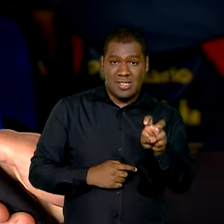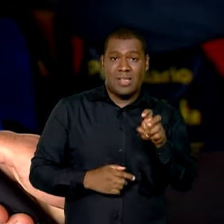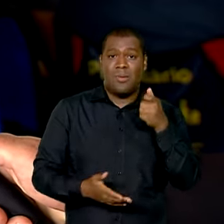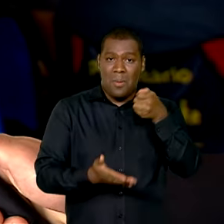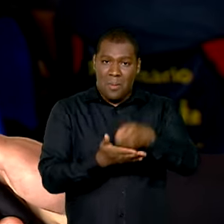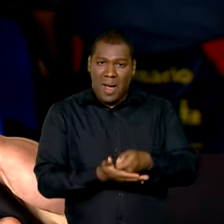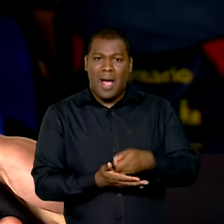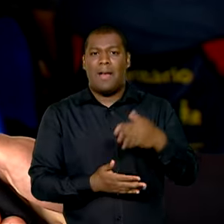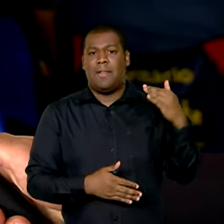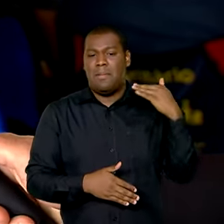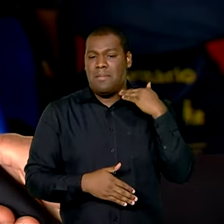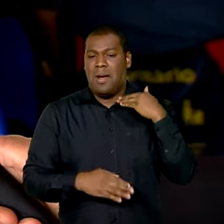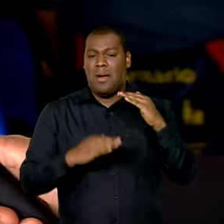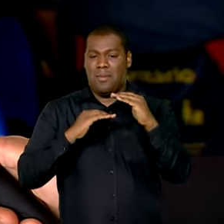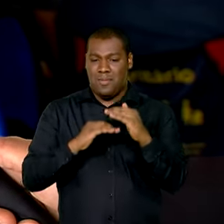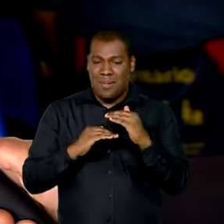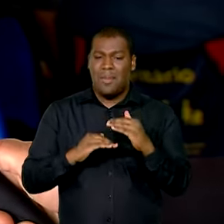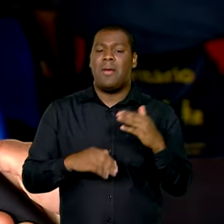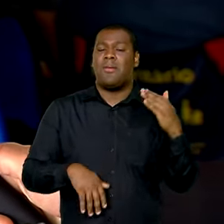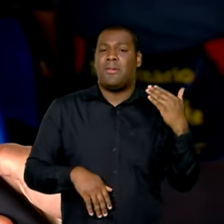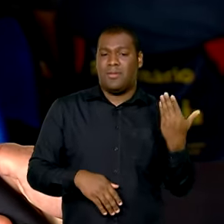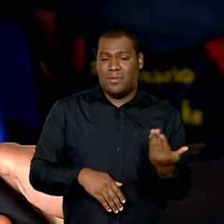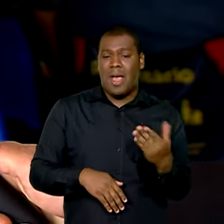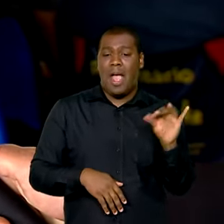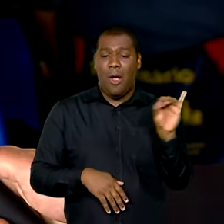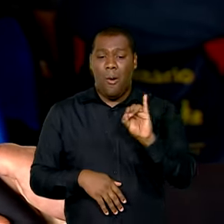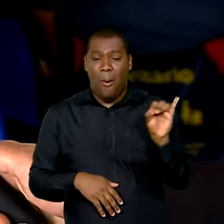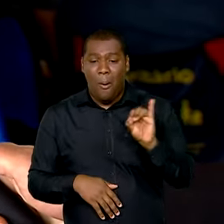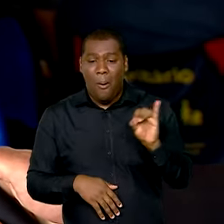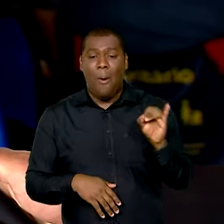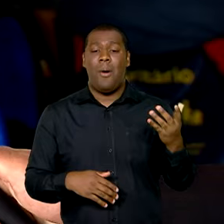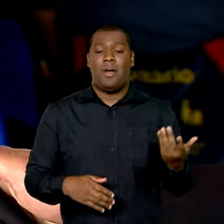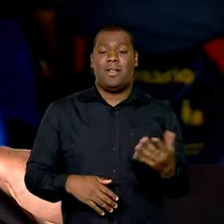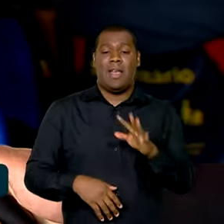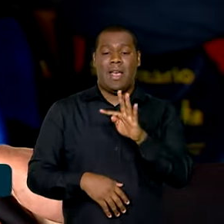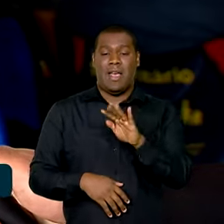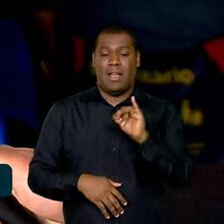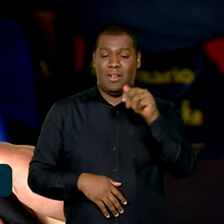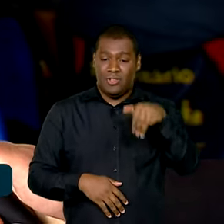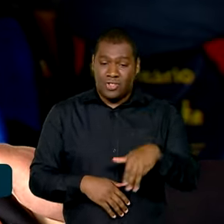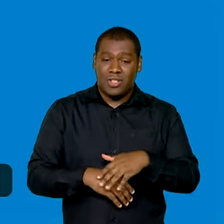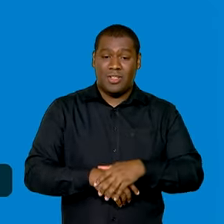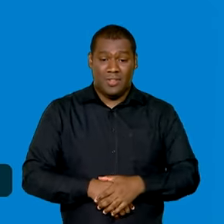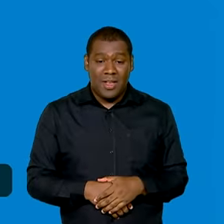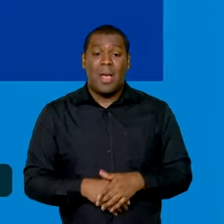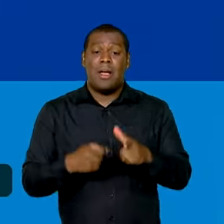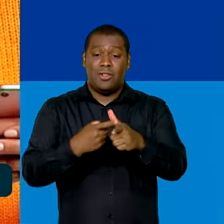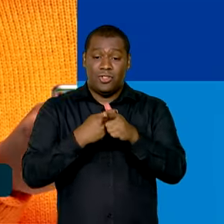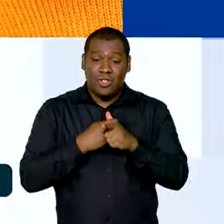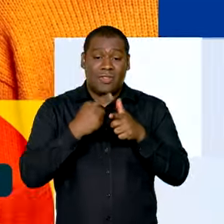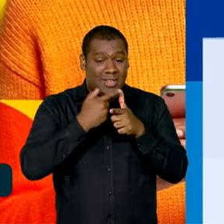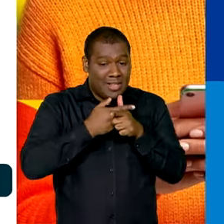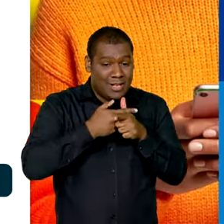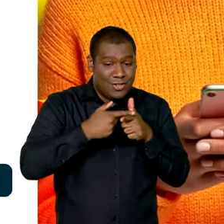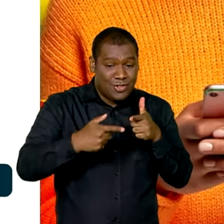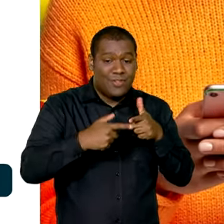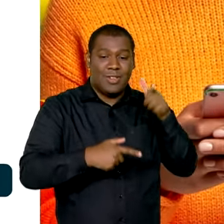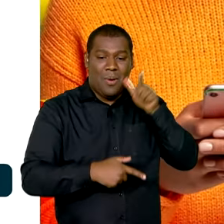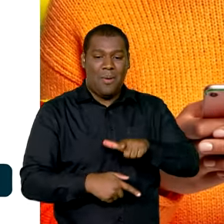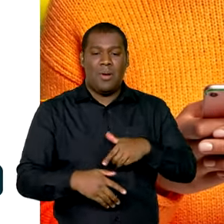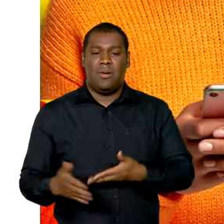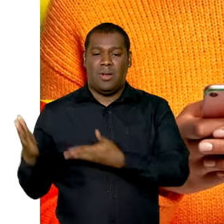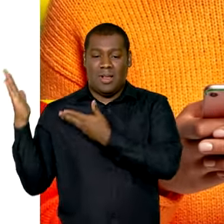Aoi, Atim, tudo valores bons e divididos. Diminuiu bastante o valor e ainda dividiu ainda. O Desenrola Brasil já